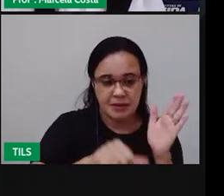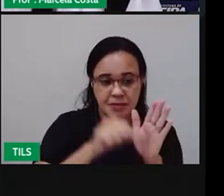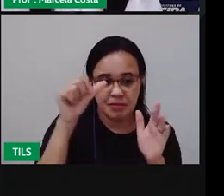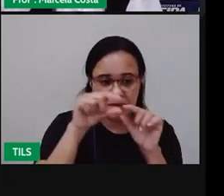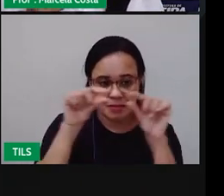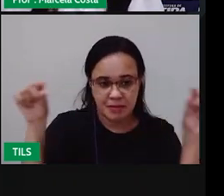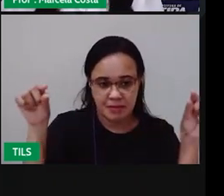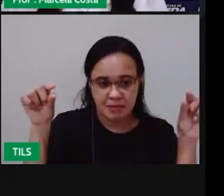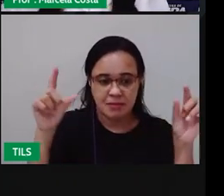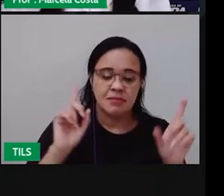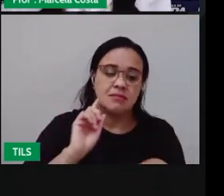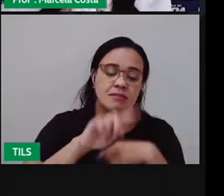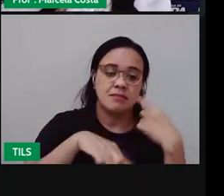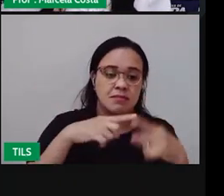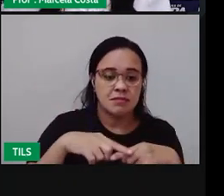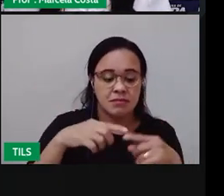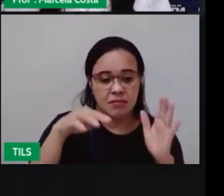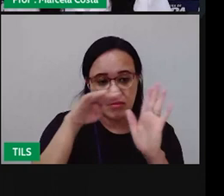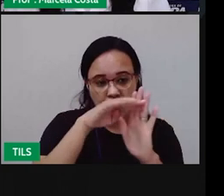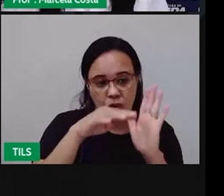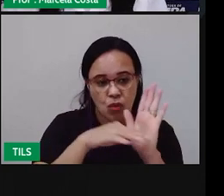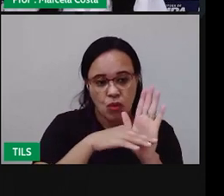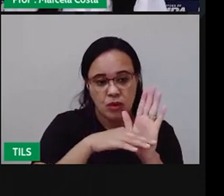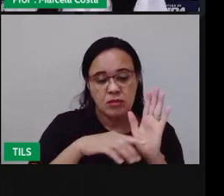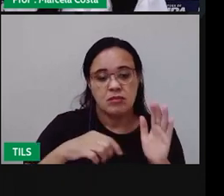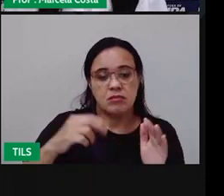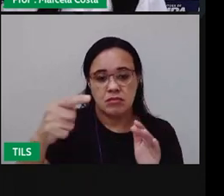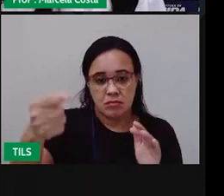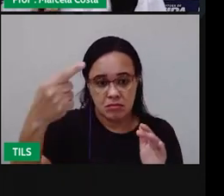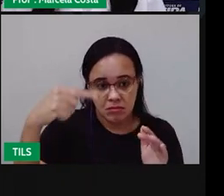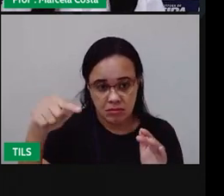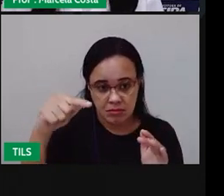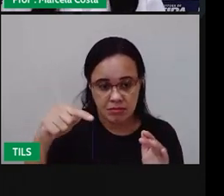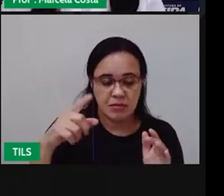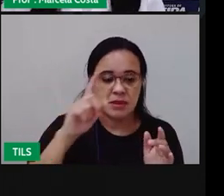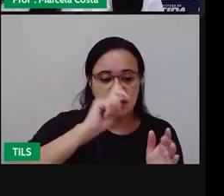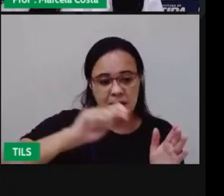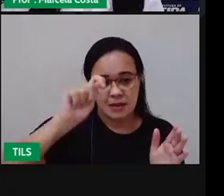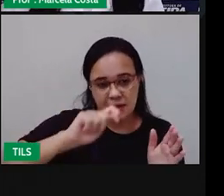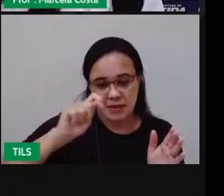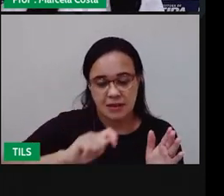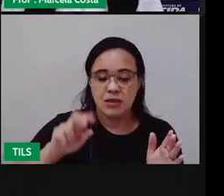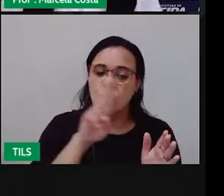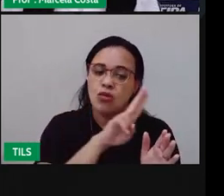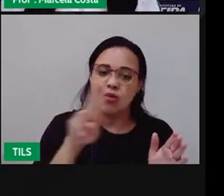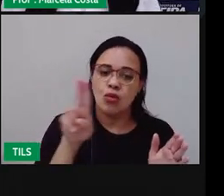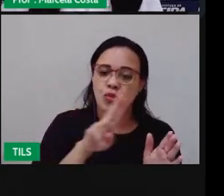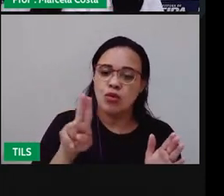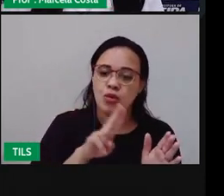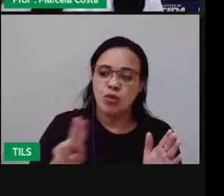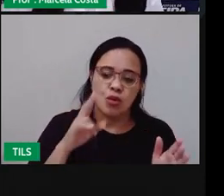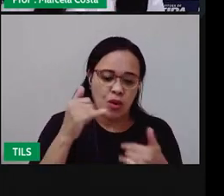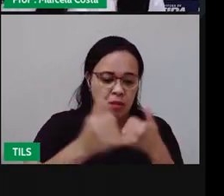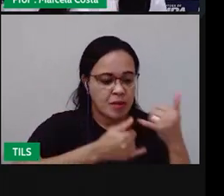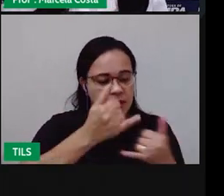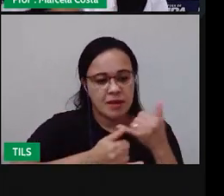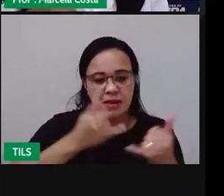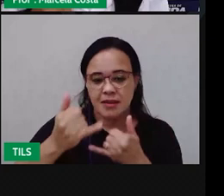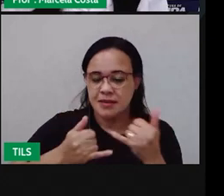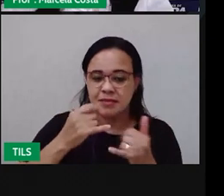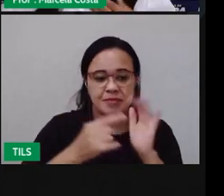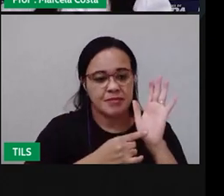Depois você vai Pular uma linha E escrevendo Os nomes Das brincadeiras Que eu vou mostrar